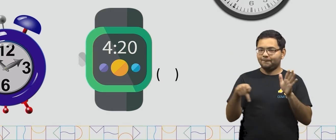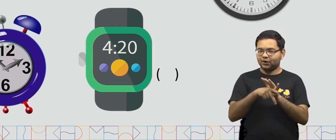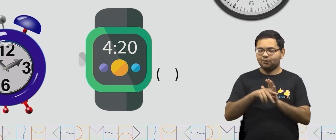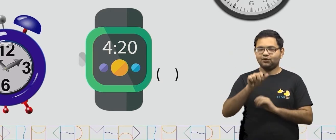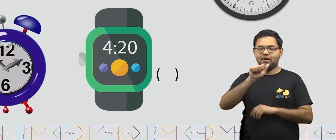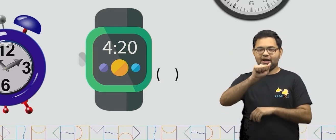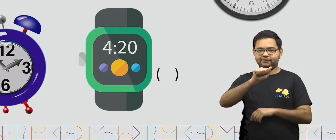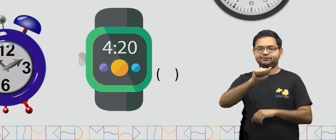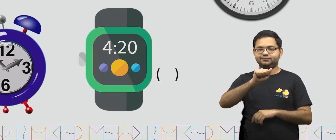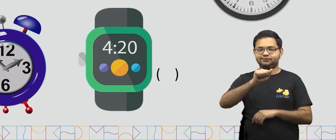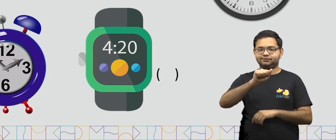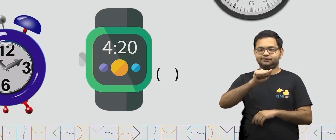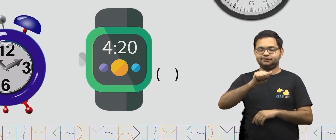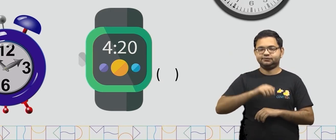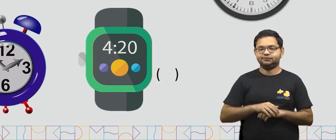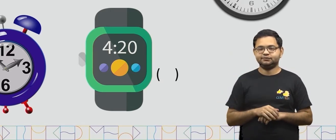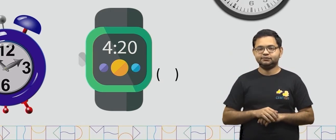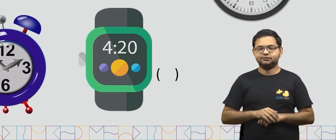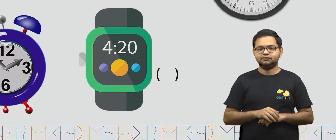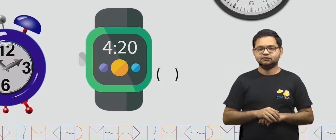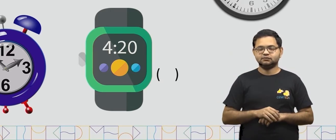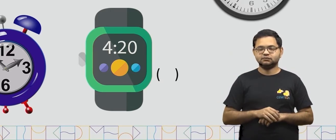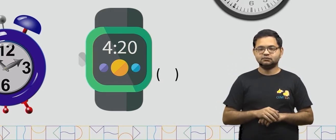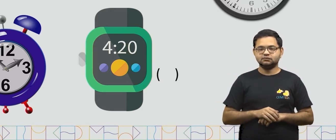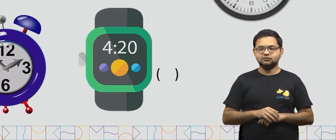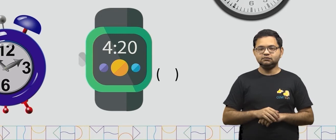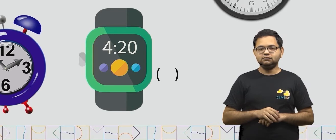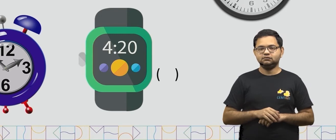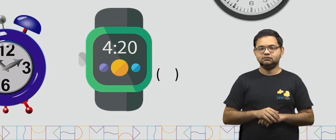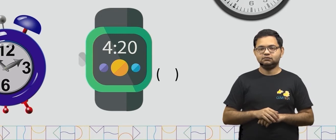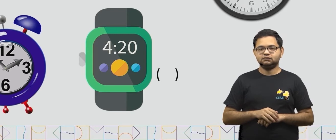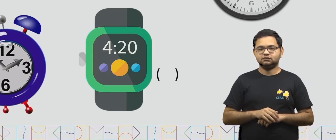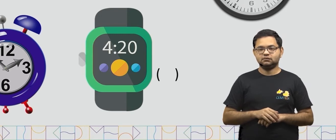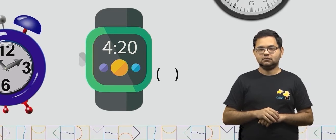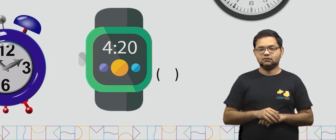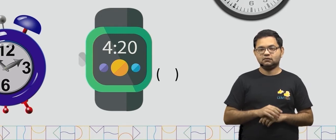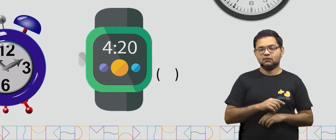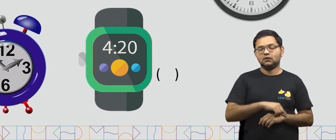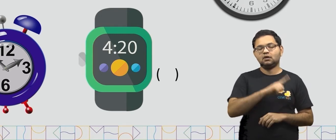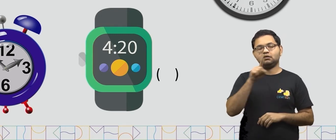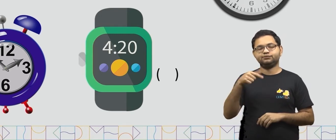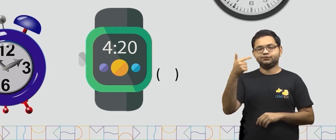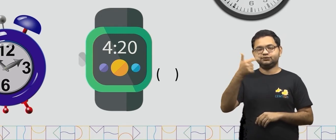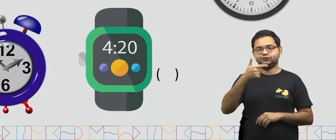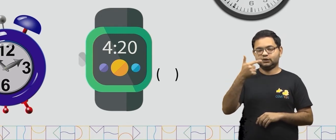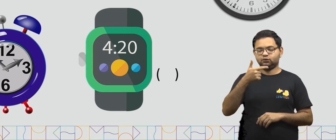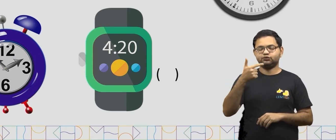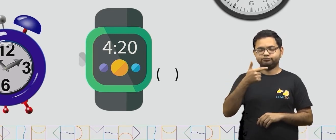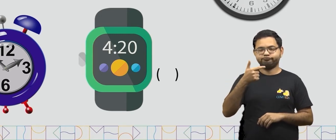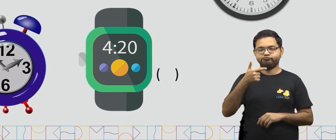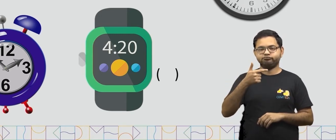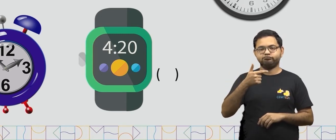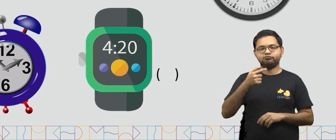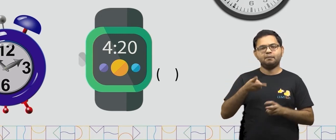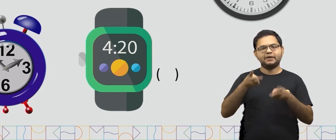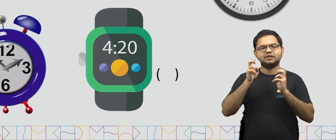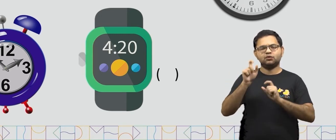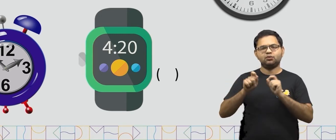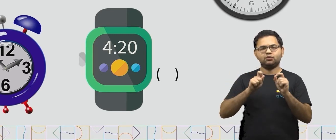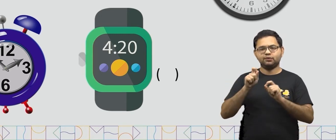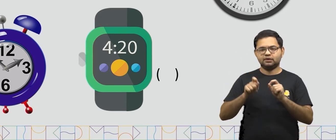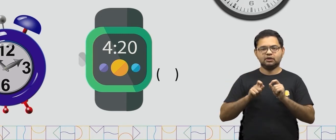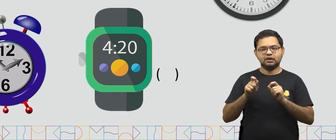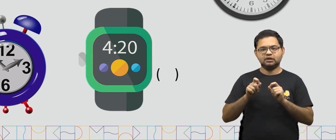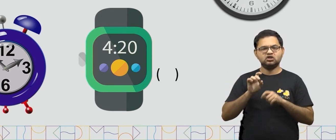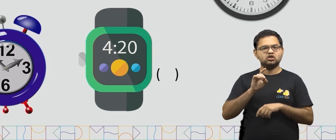a letra A. O segundo relógio. No segundo relógio, nós observamos que ele